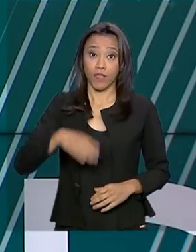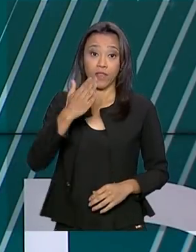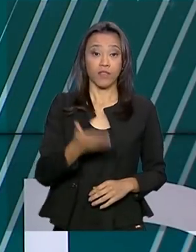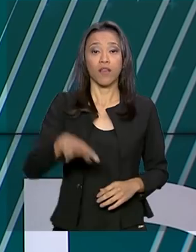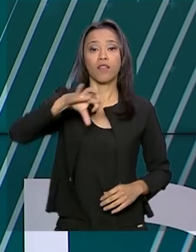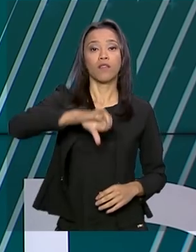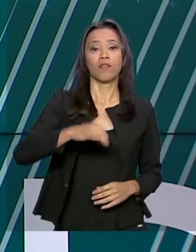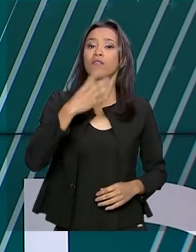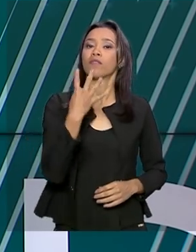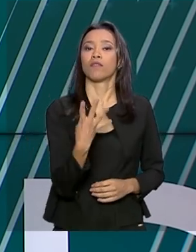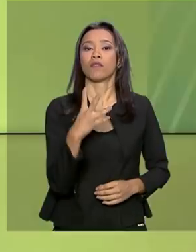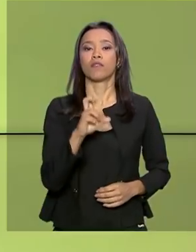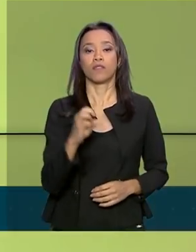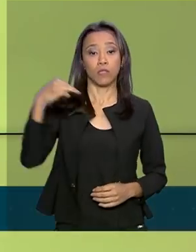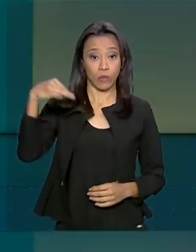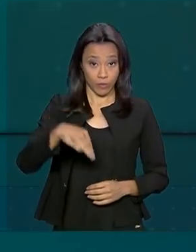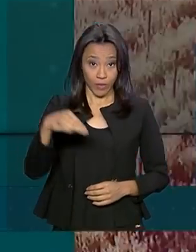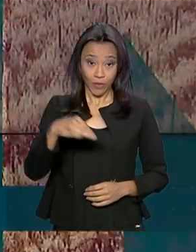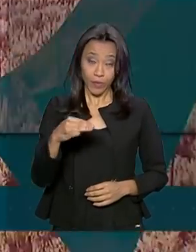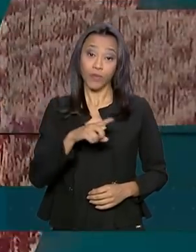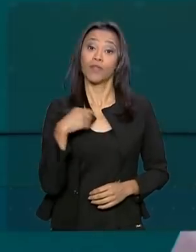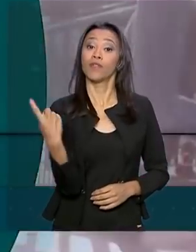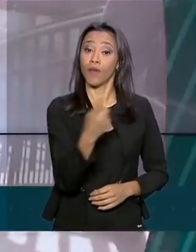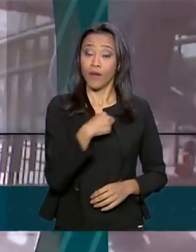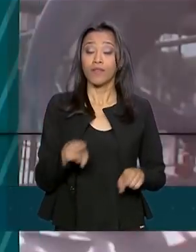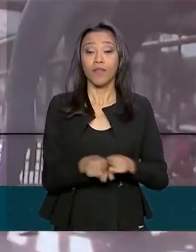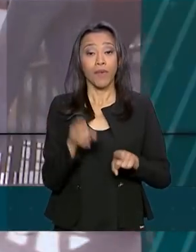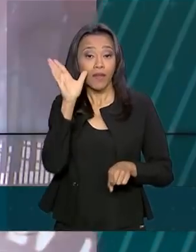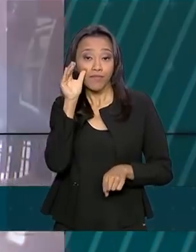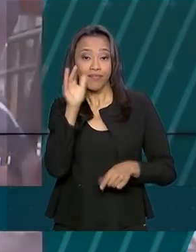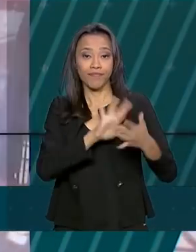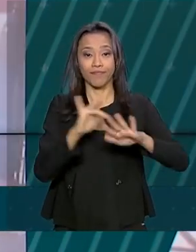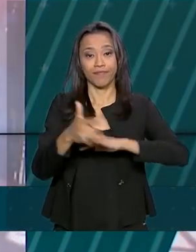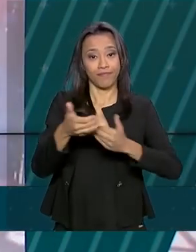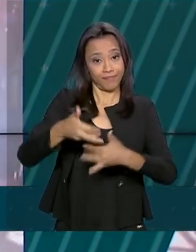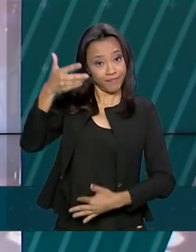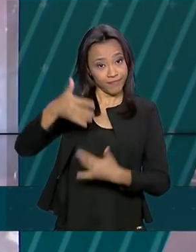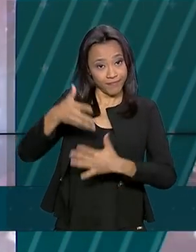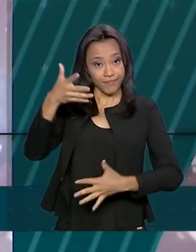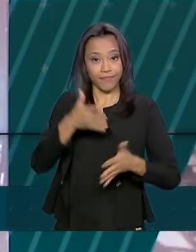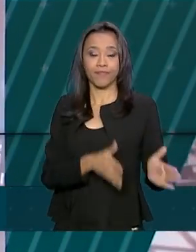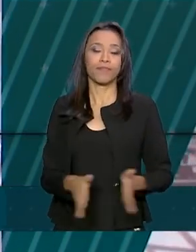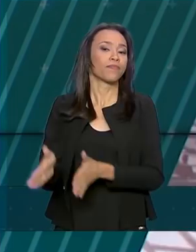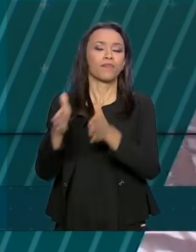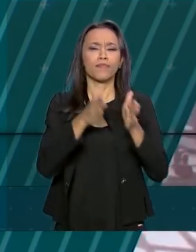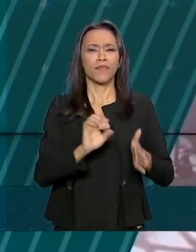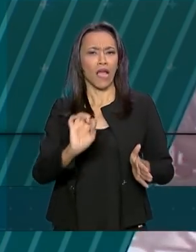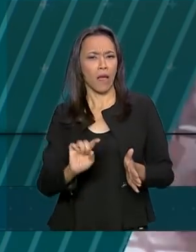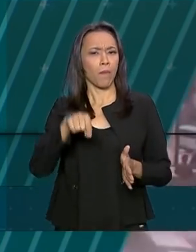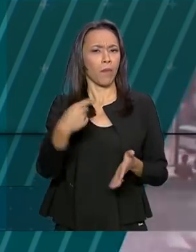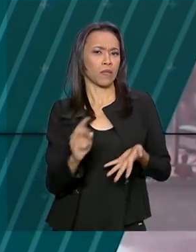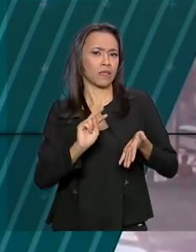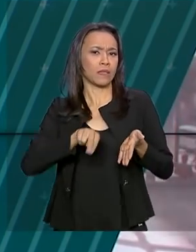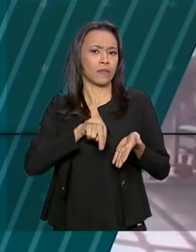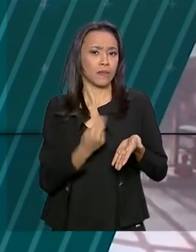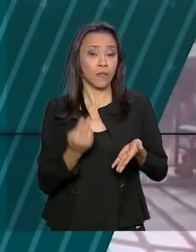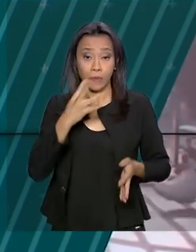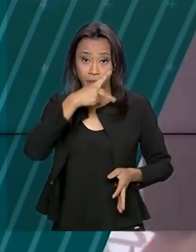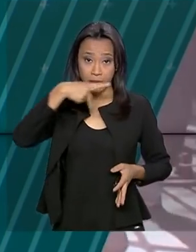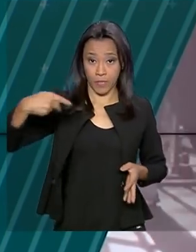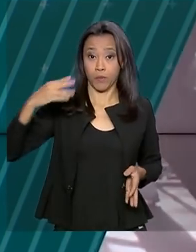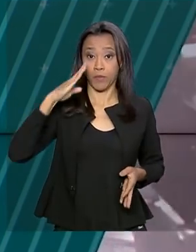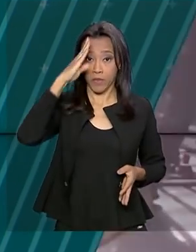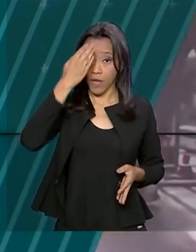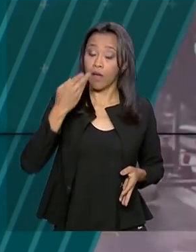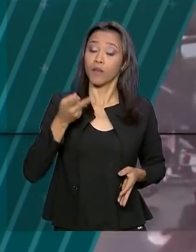São 9 horas e 45 minutos e estamos ao vivo também pelas redes sociais. Após a cirurgia, o presidente Jair Bolsonaro